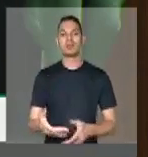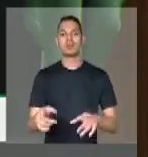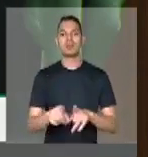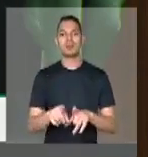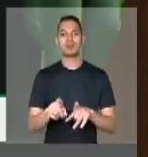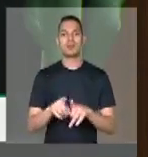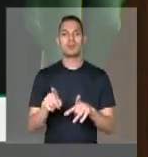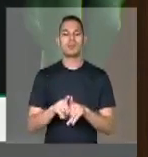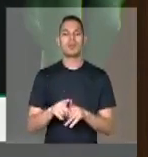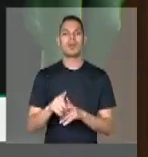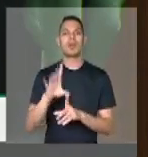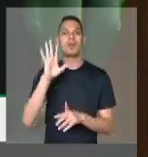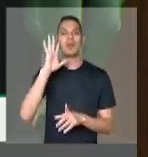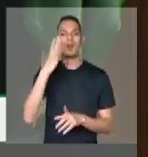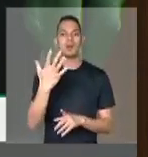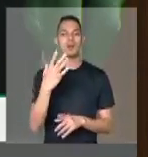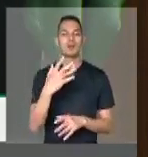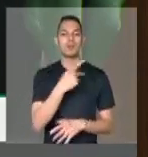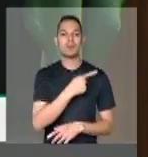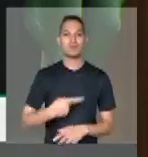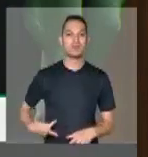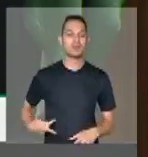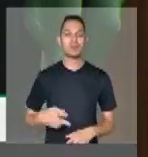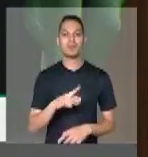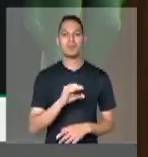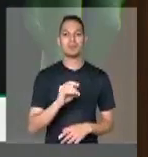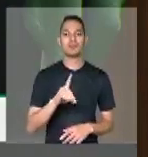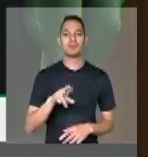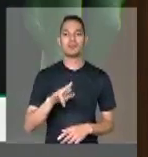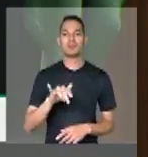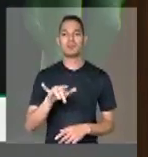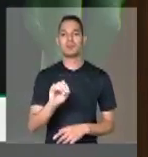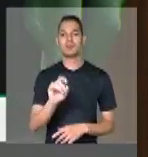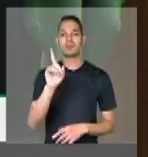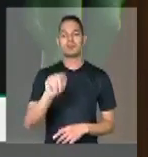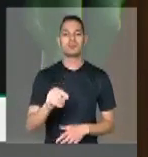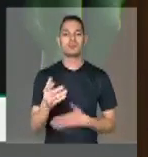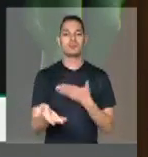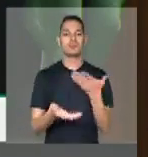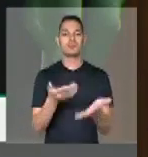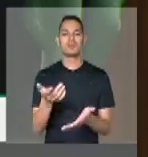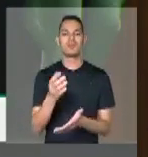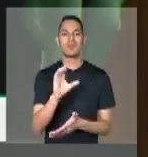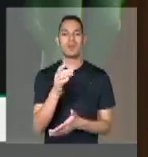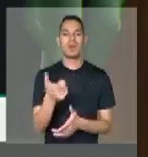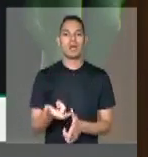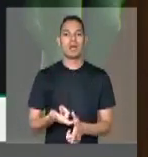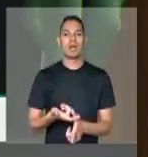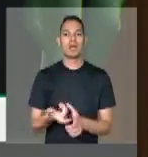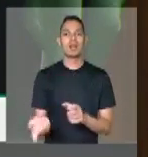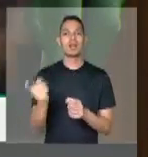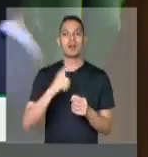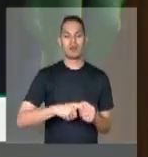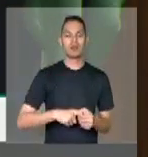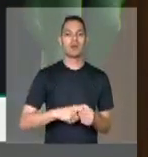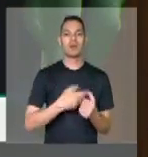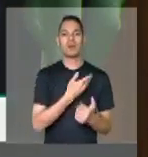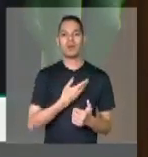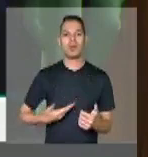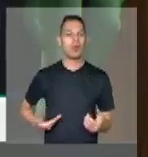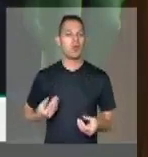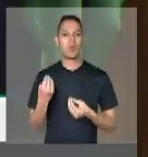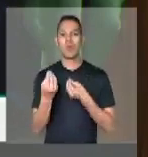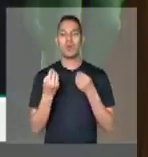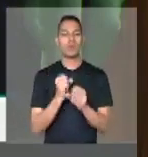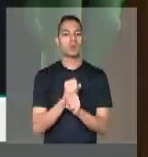deferência também do presidente Rodrigo Maia, que trata sobre a recuperação de crédito público, que é uma insanidade ter